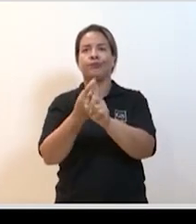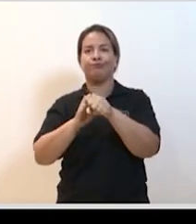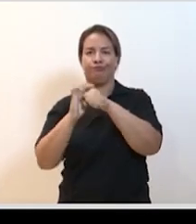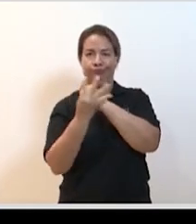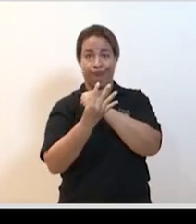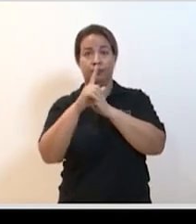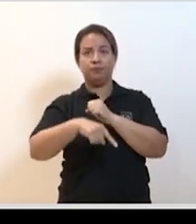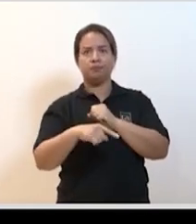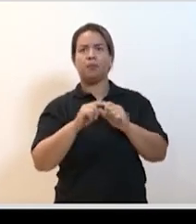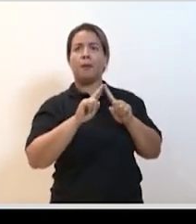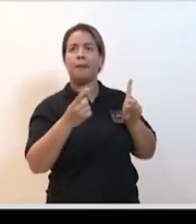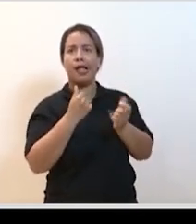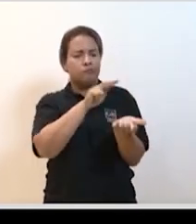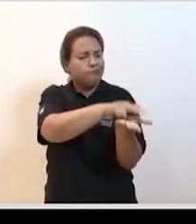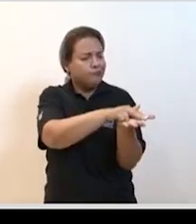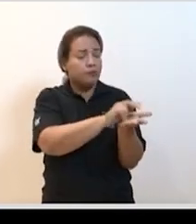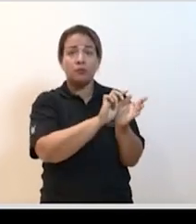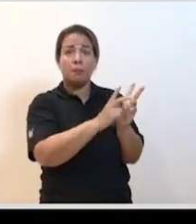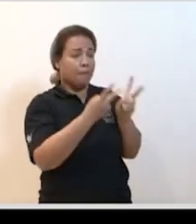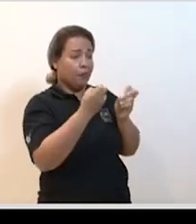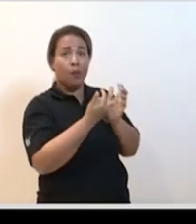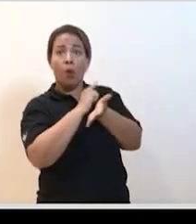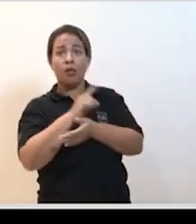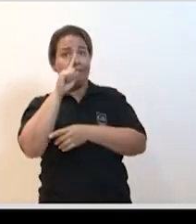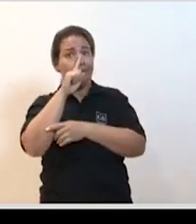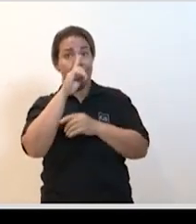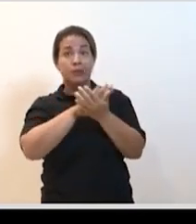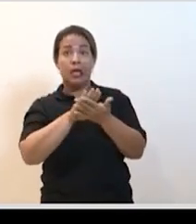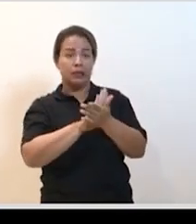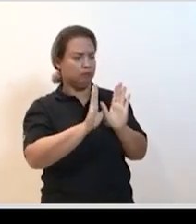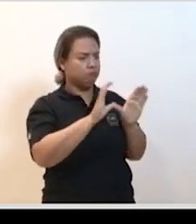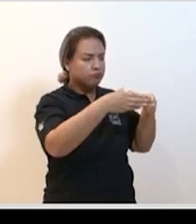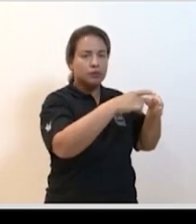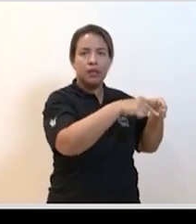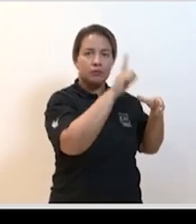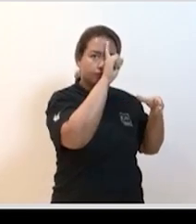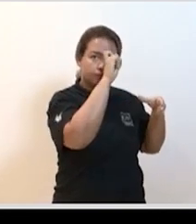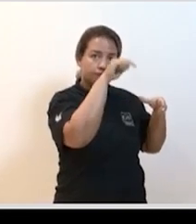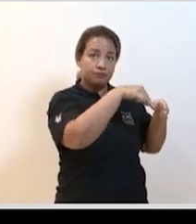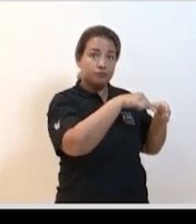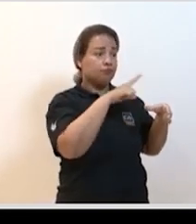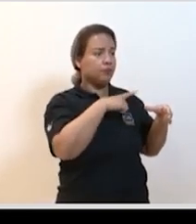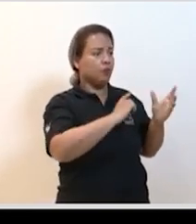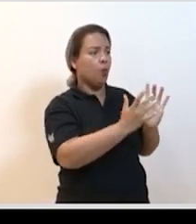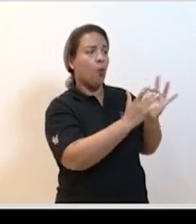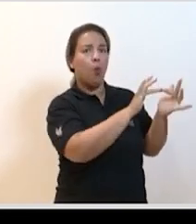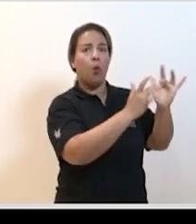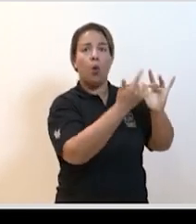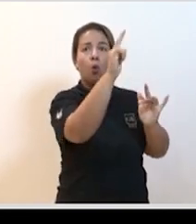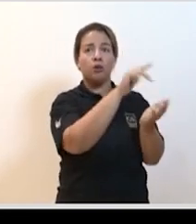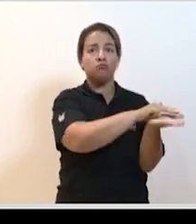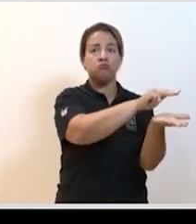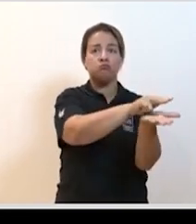Não percepção do risco. Esse paciente é colocado em uma unidade fechada, uma unidade fechada porque é um hospital, em contato com outros pacientes, em contato com profissionais